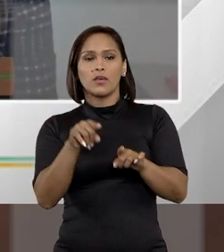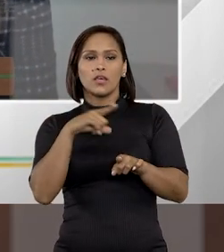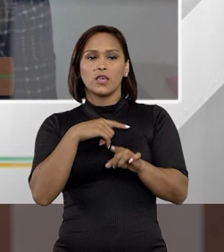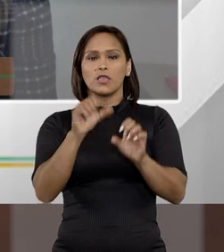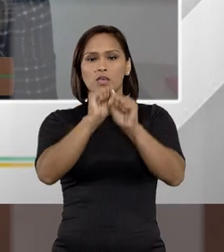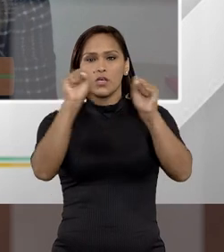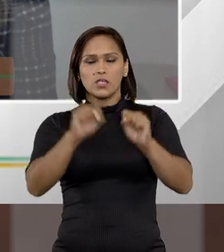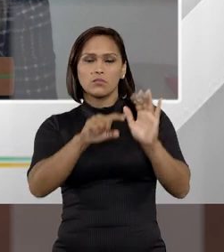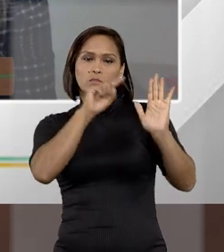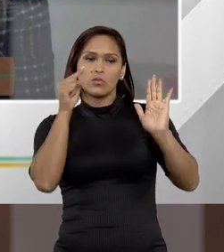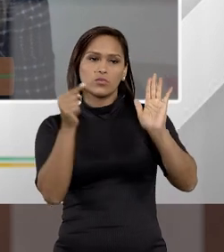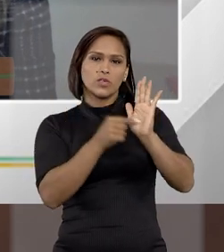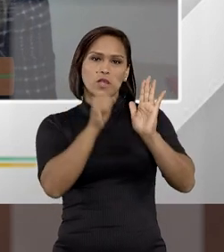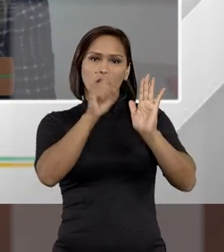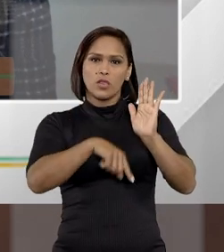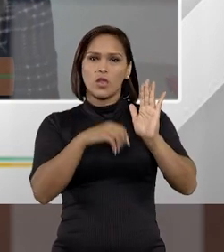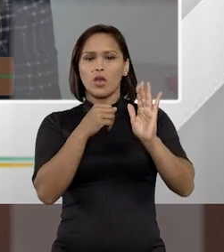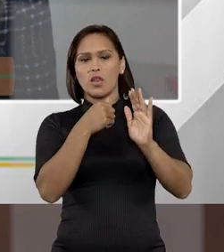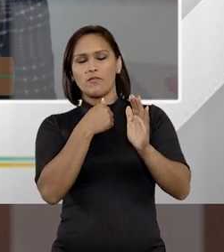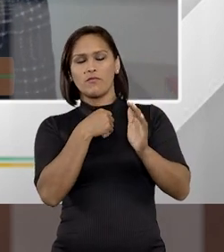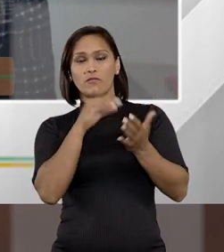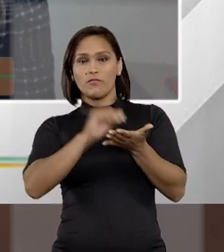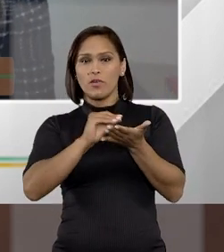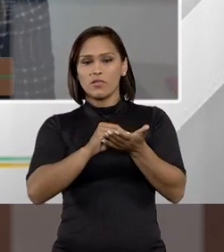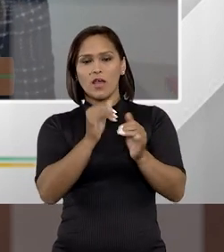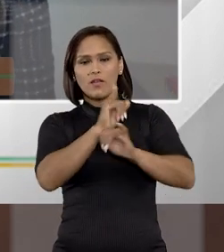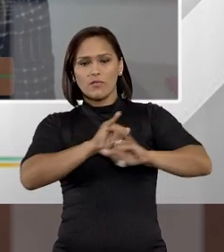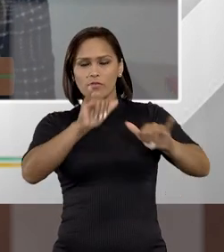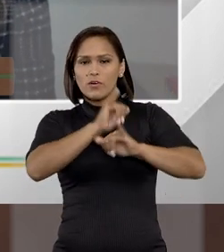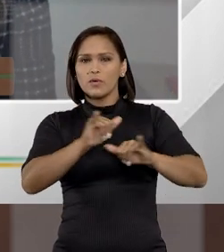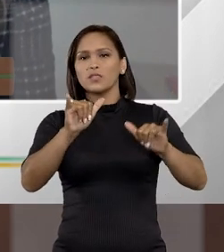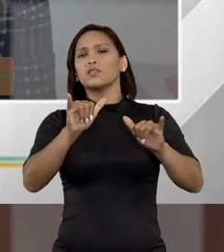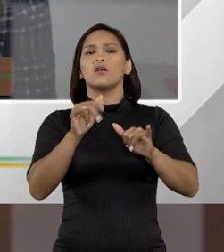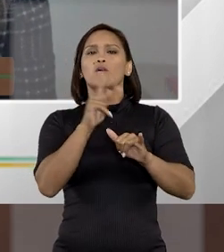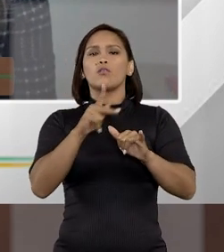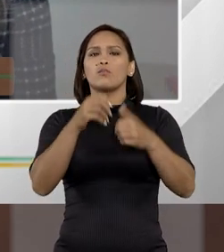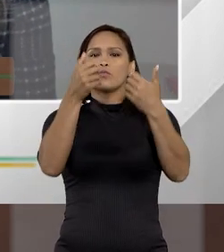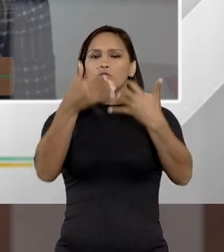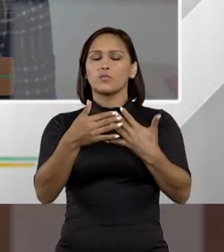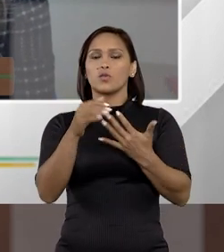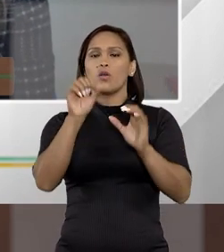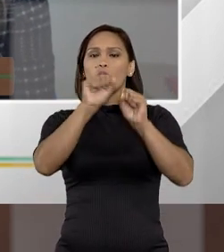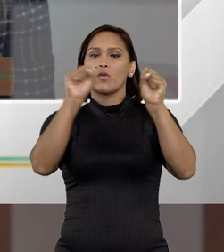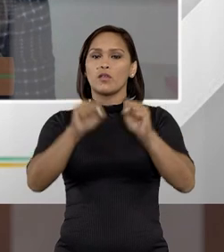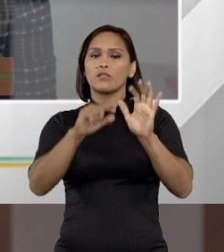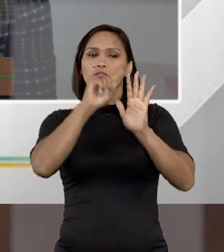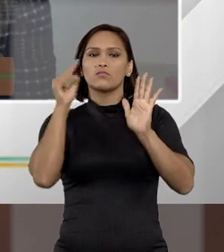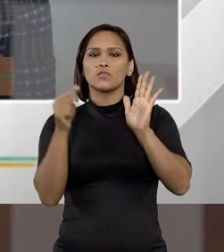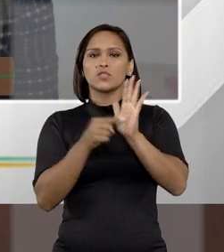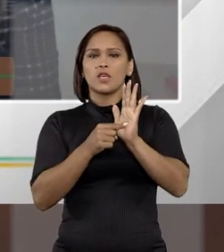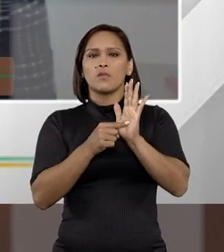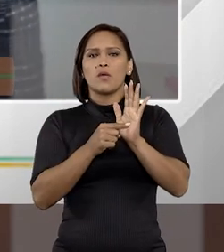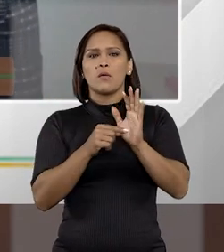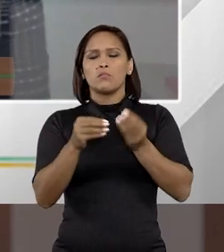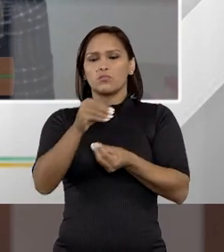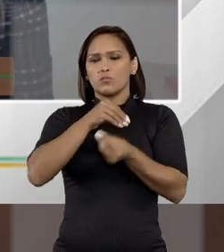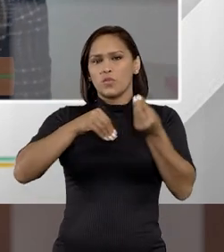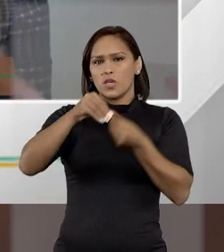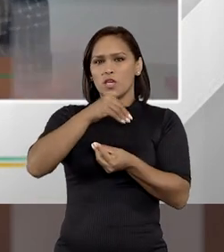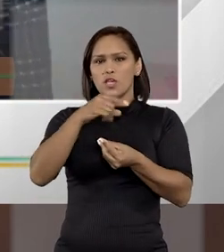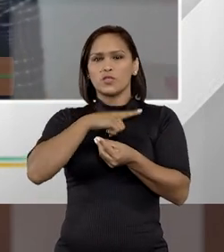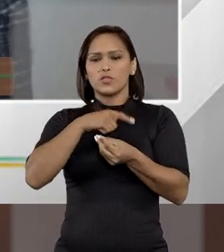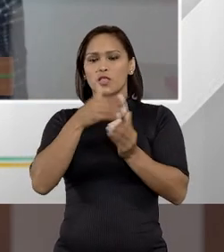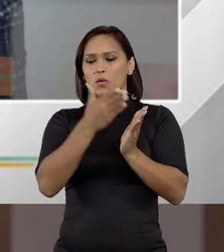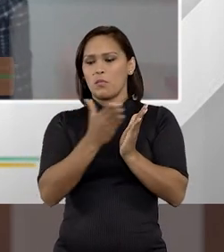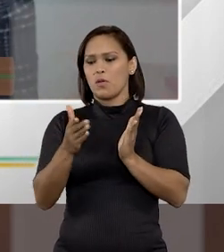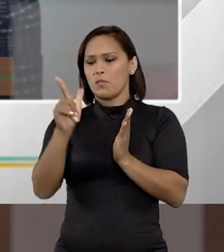que o sistema acusatório era um sistema impuro, como o professor Eduardo falou, ou que era um sistema acusatório misto, né, a gente